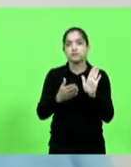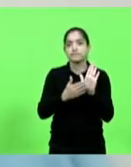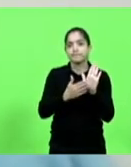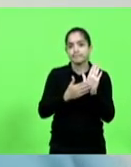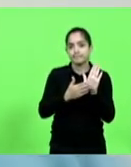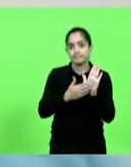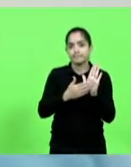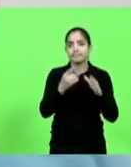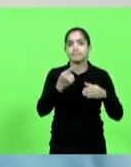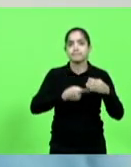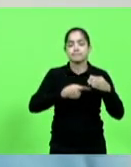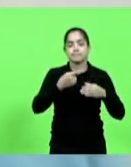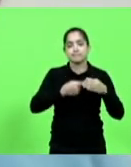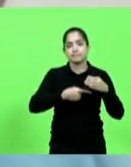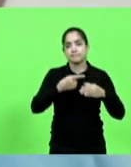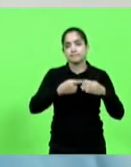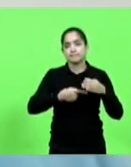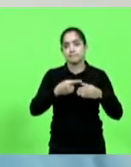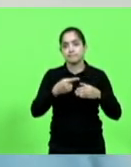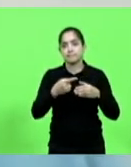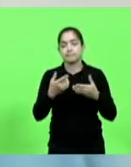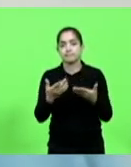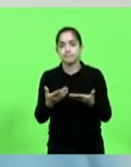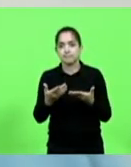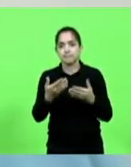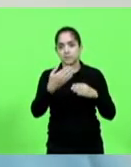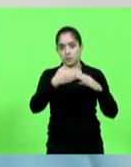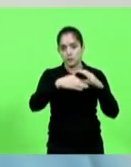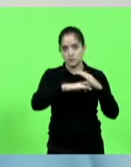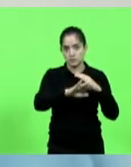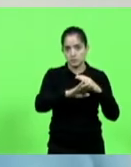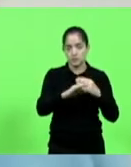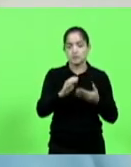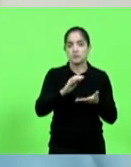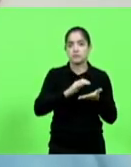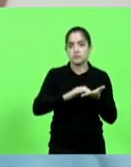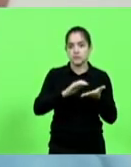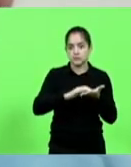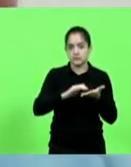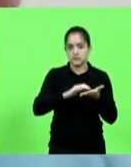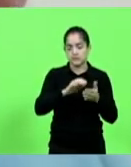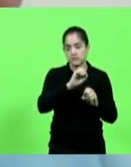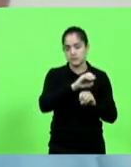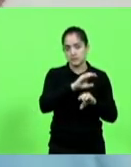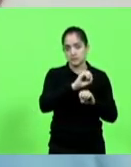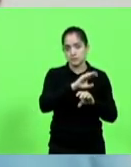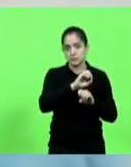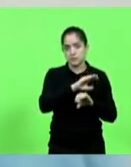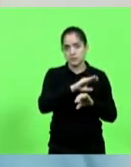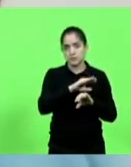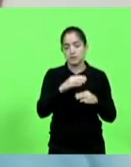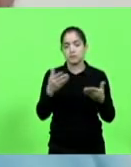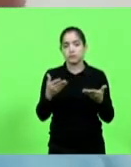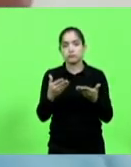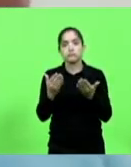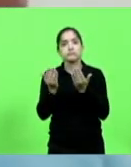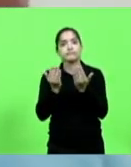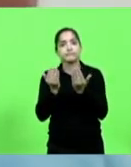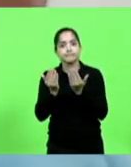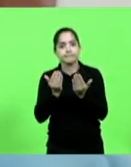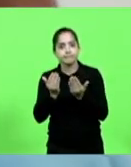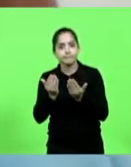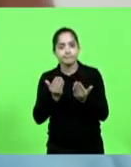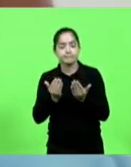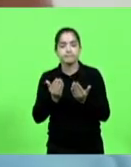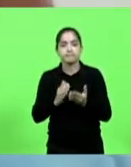também faça o envio para a Secretaria de Estado da Educação, até para a gente avaliar se já tem tratativas